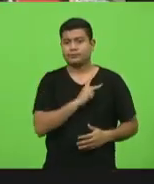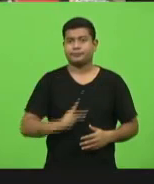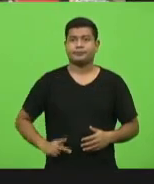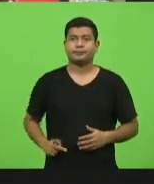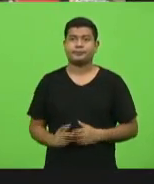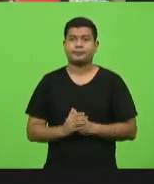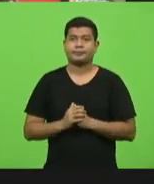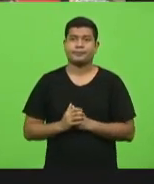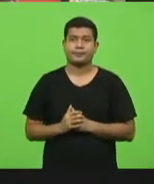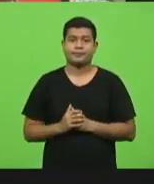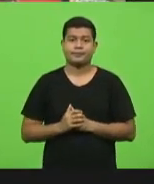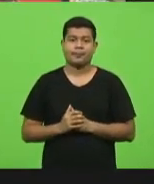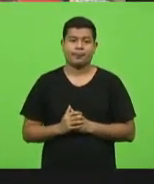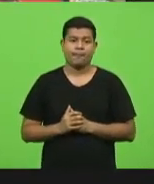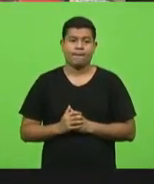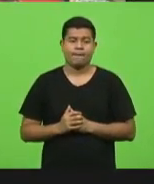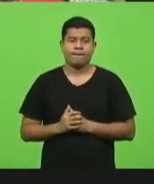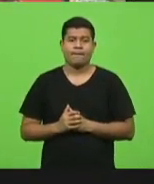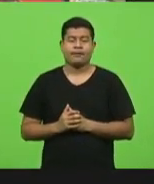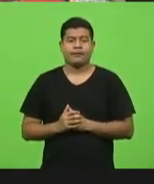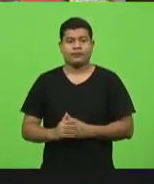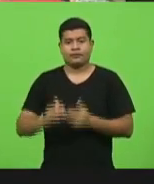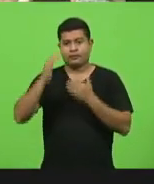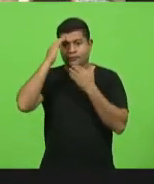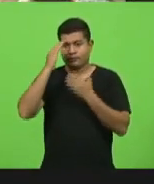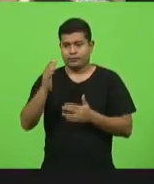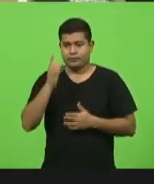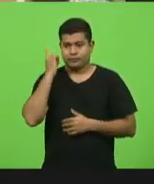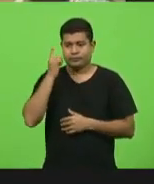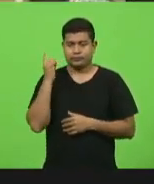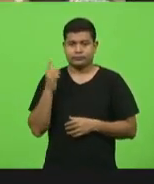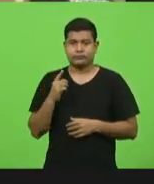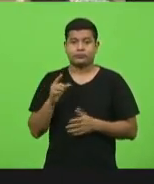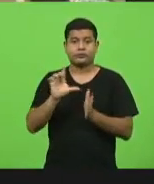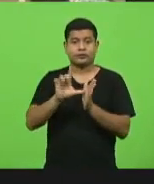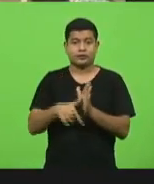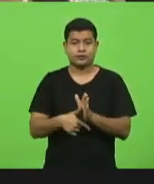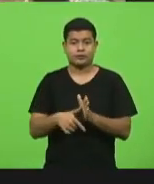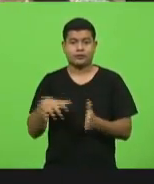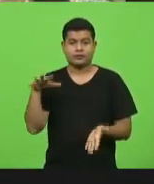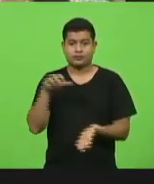Obrigado, deputado. Próximo inscrito, Felipe Estevam, por dez minutos, deputado.